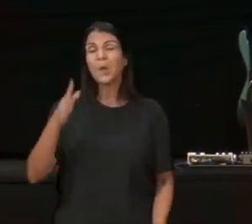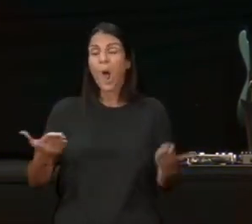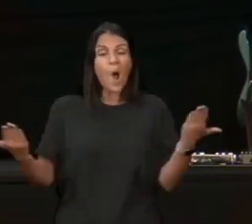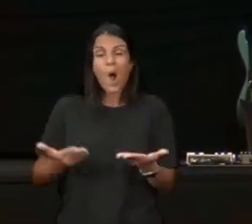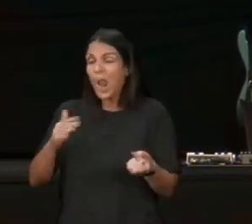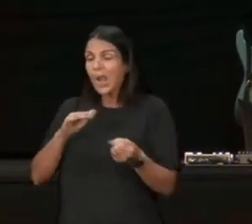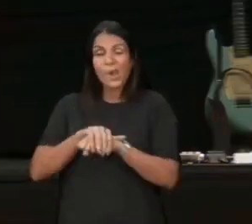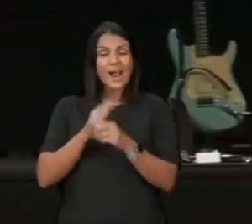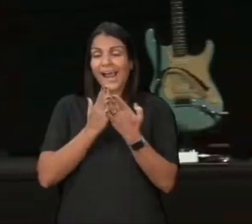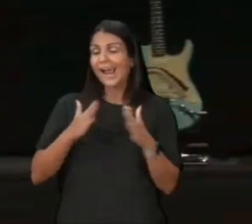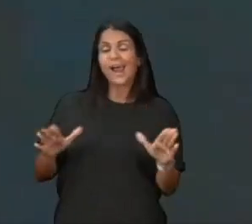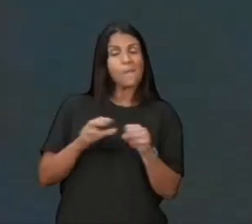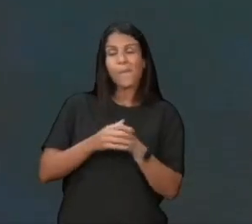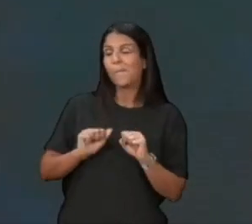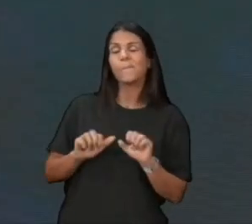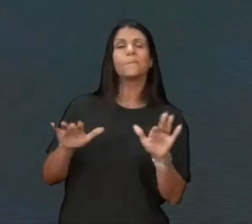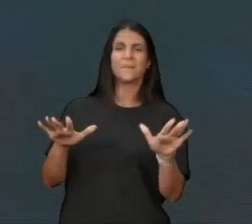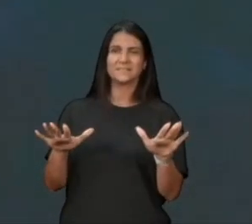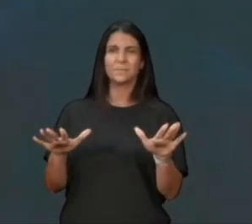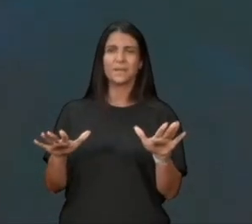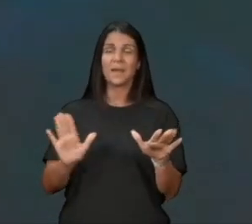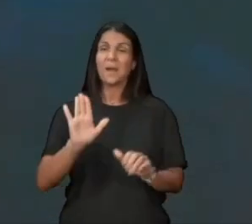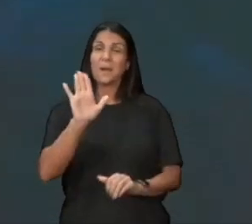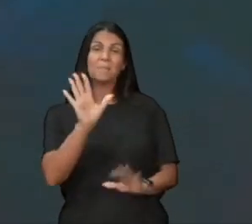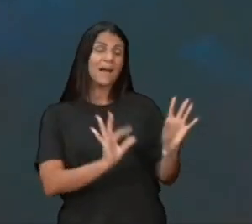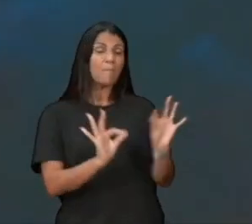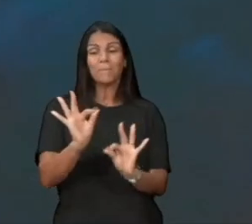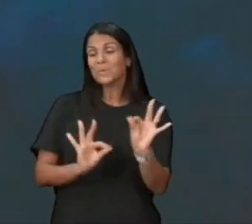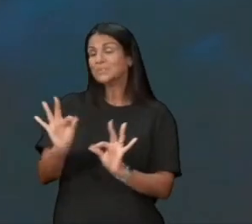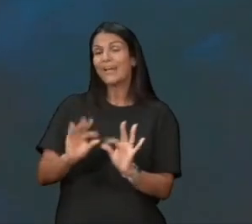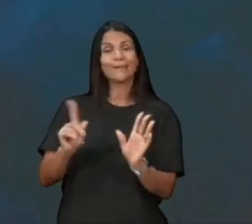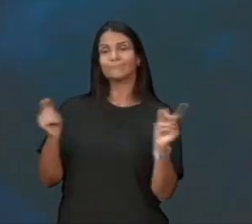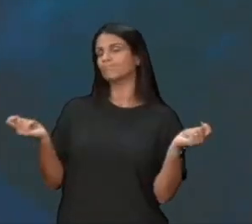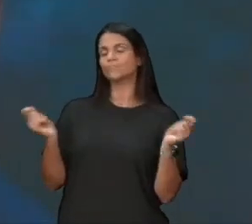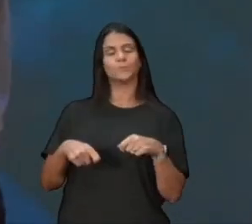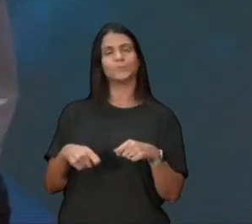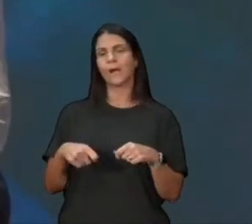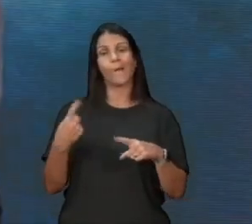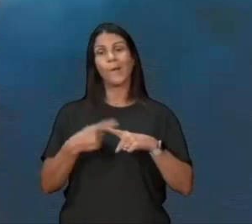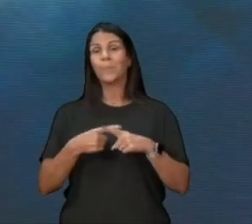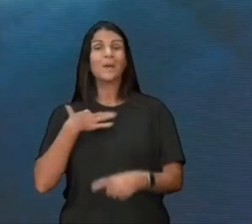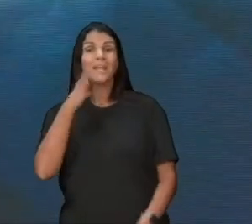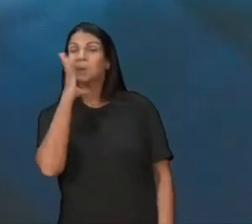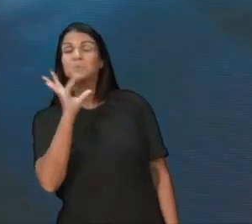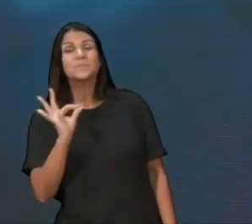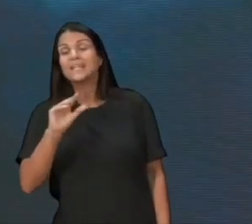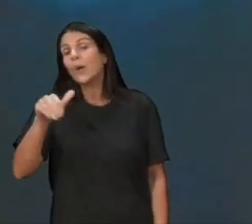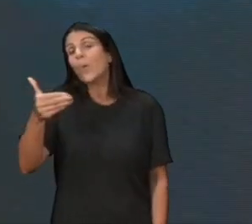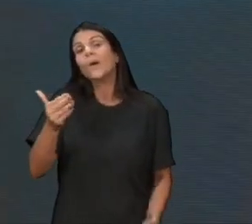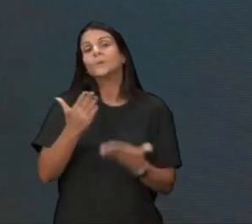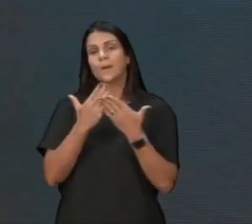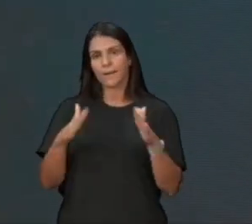mas, eu não vou fazer projeto para isso, que pode ser hoje, pode ser um mês, pode ser um ano, e eu não vou ficar esperando, e nem você, amém?